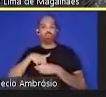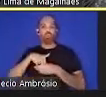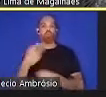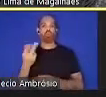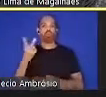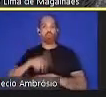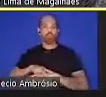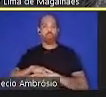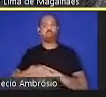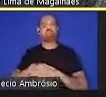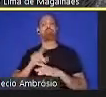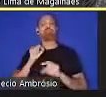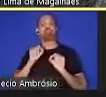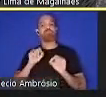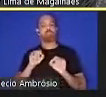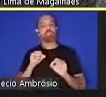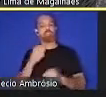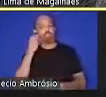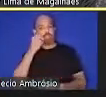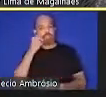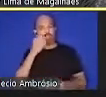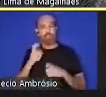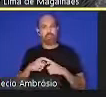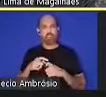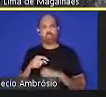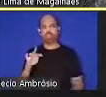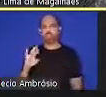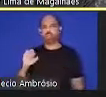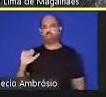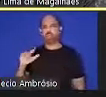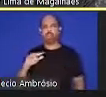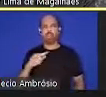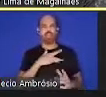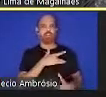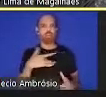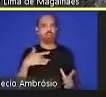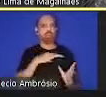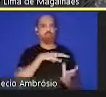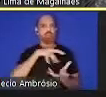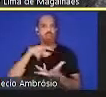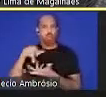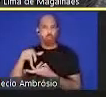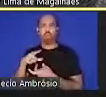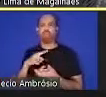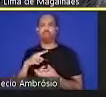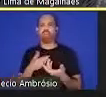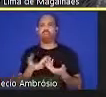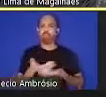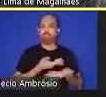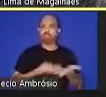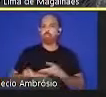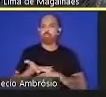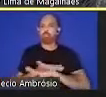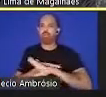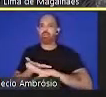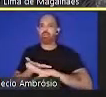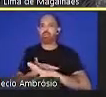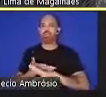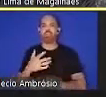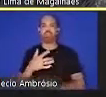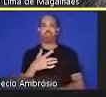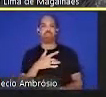em medicina tropical, saúde global, uma forte diplomacia em saúde no nosso